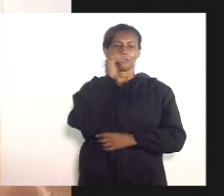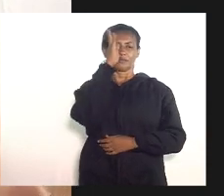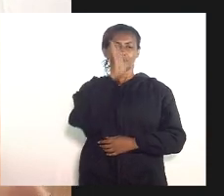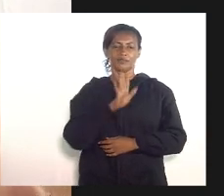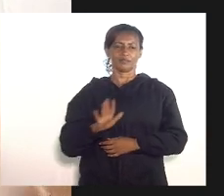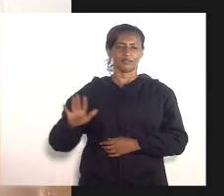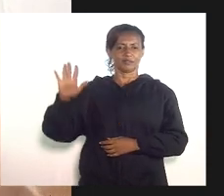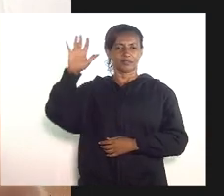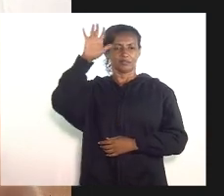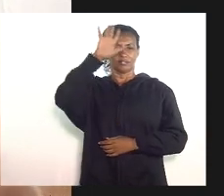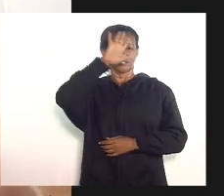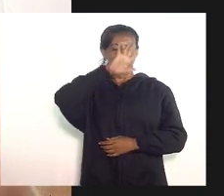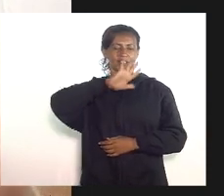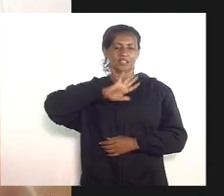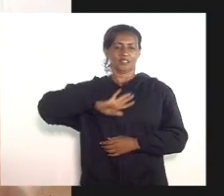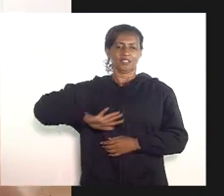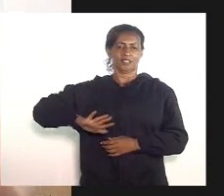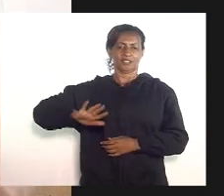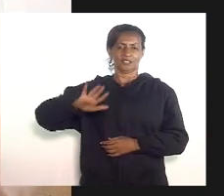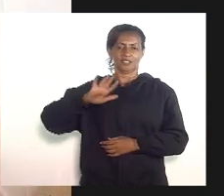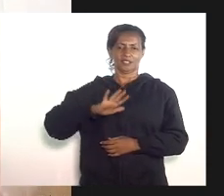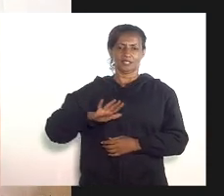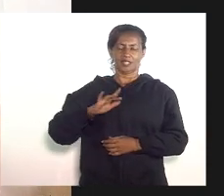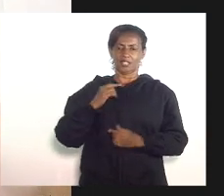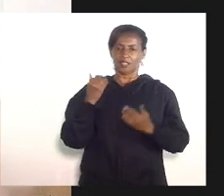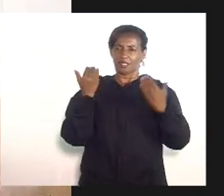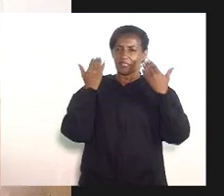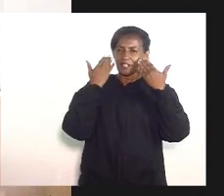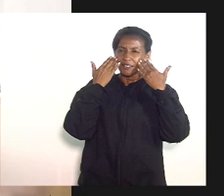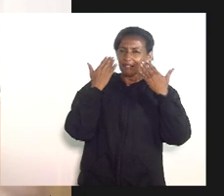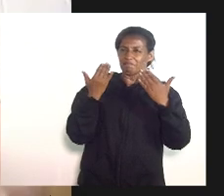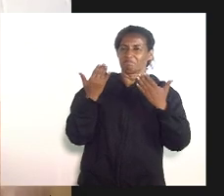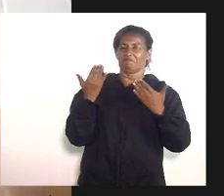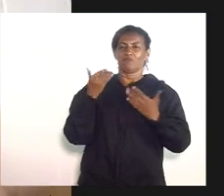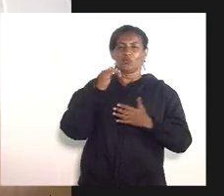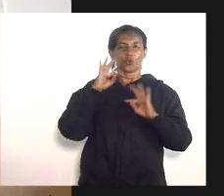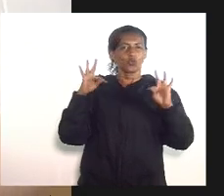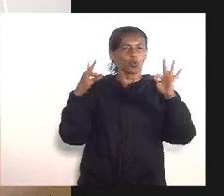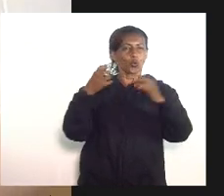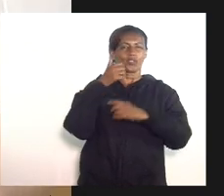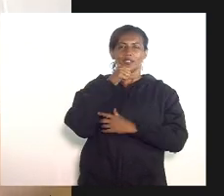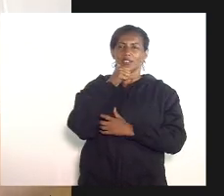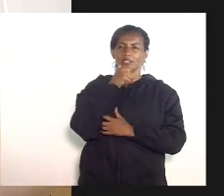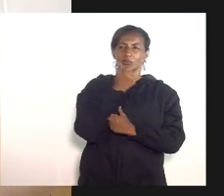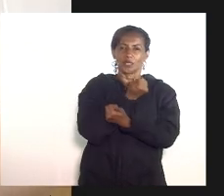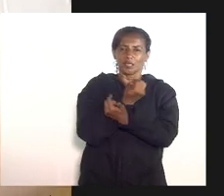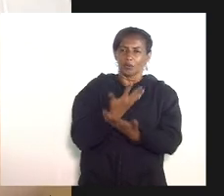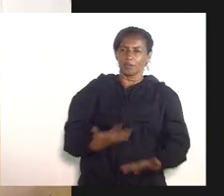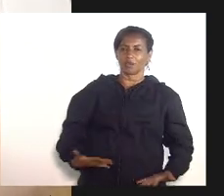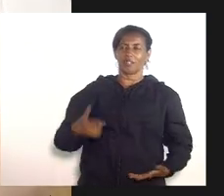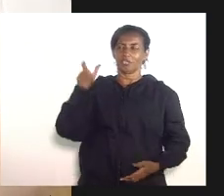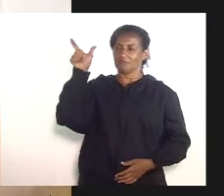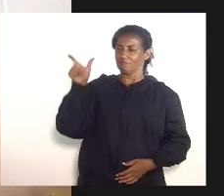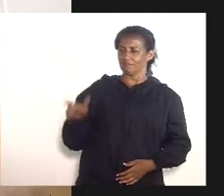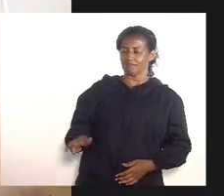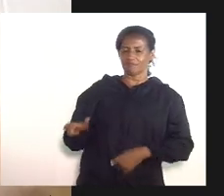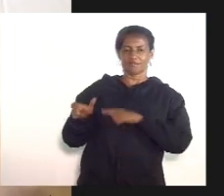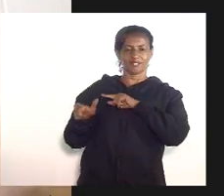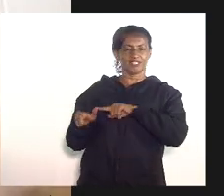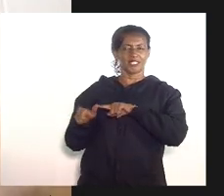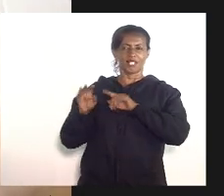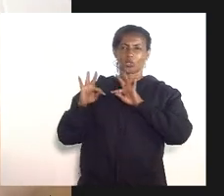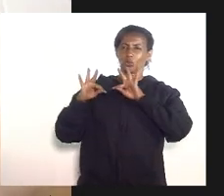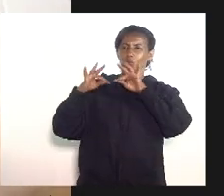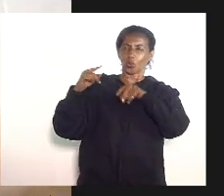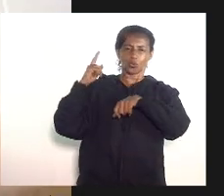por intermédio dessa lustre vassourense que foi a mulher que extrapolou todos os